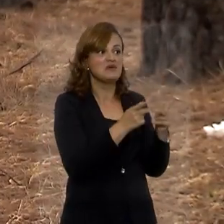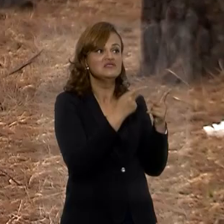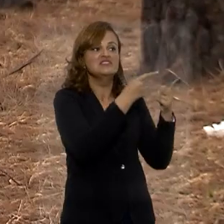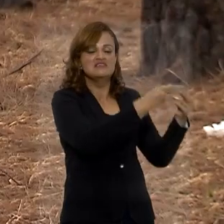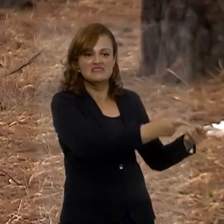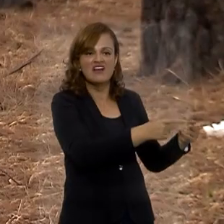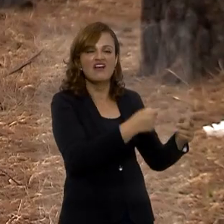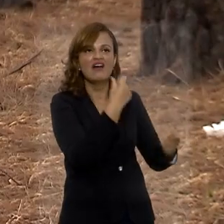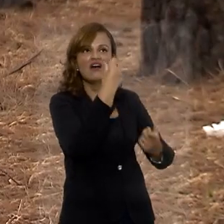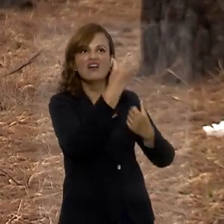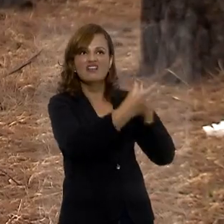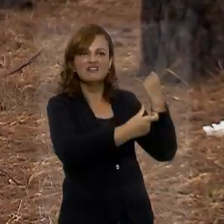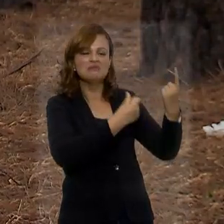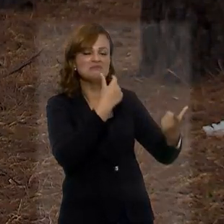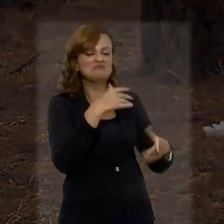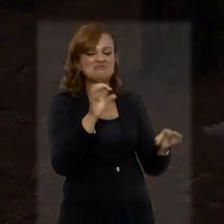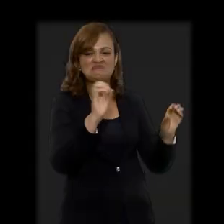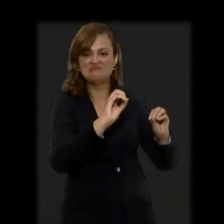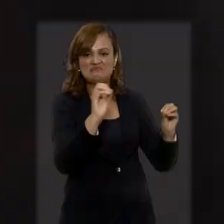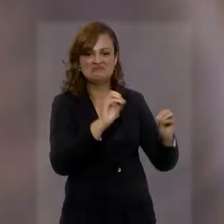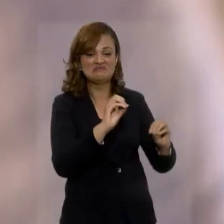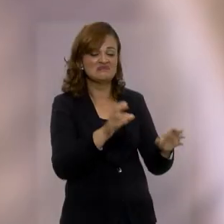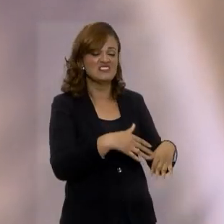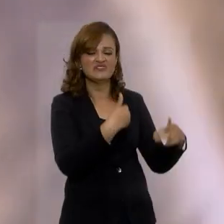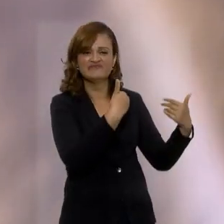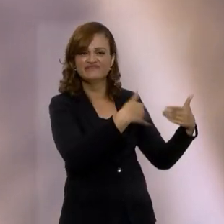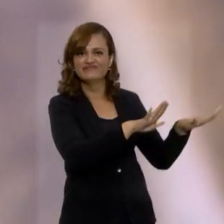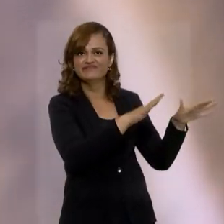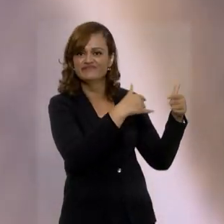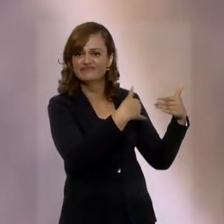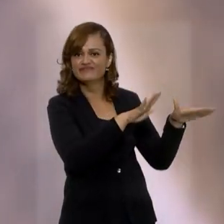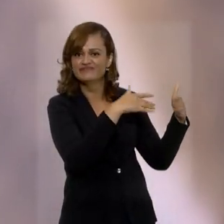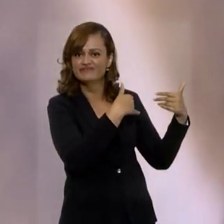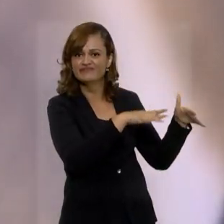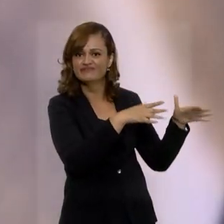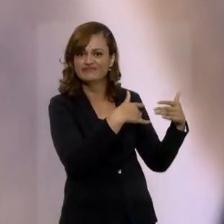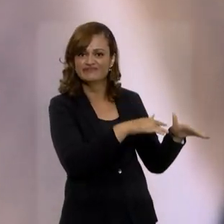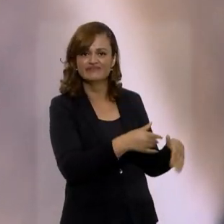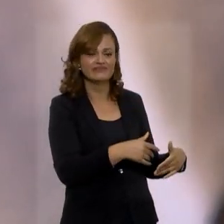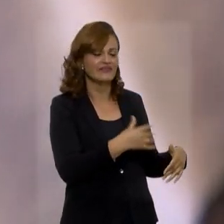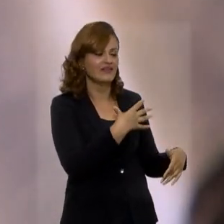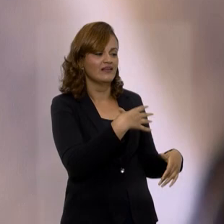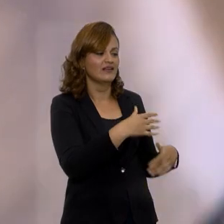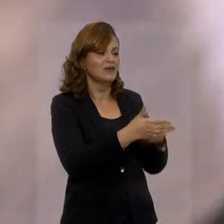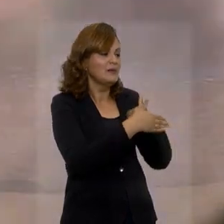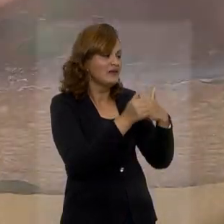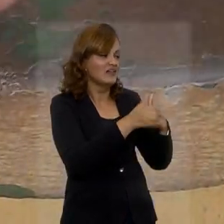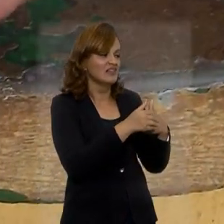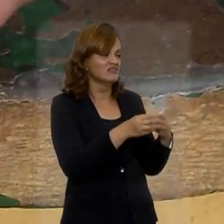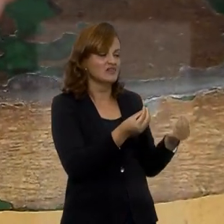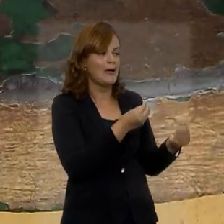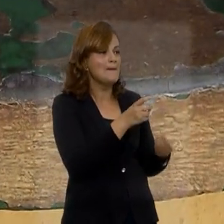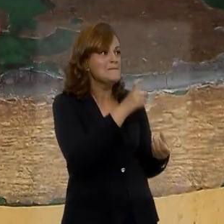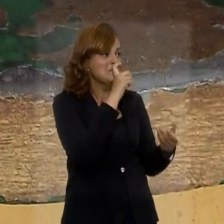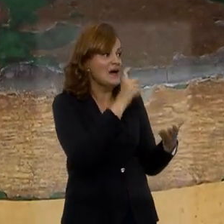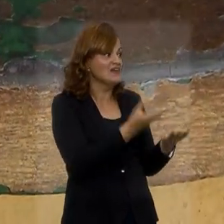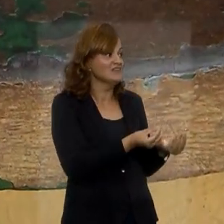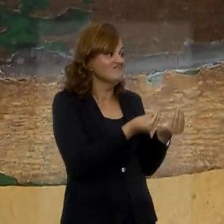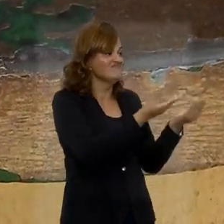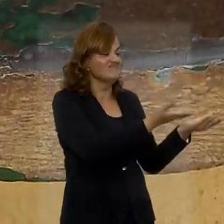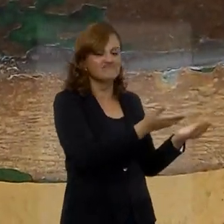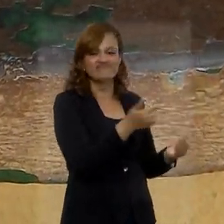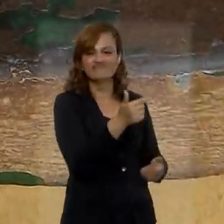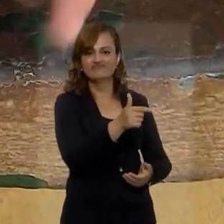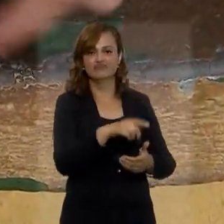alimentos, mas não visita, tem as visitas regulamentadas, mas ele não cumpre. Ele simplesmente deixa de exercer a paternalidade mesmo,